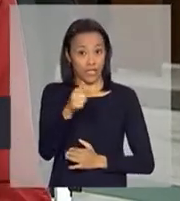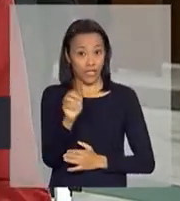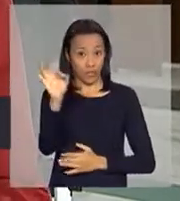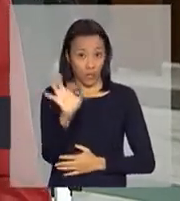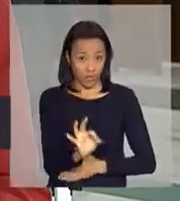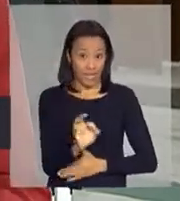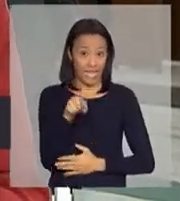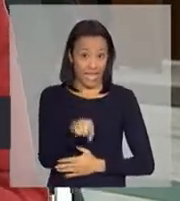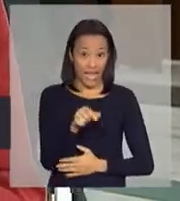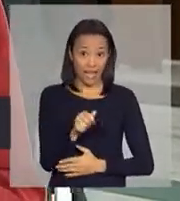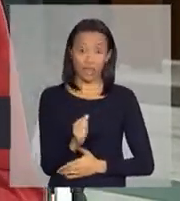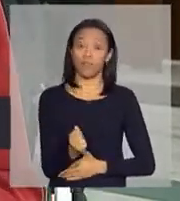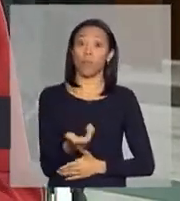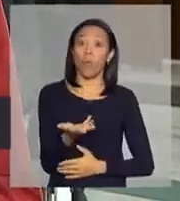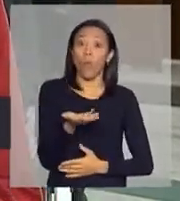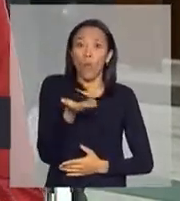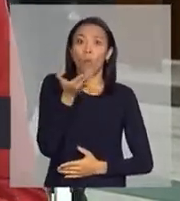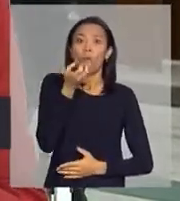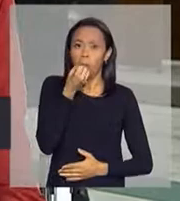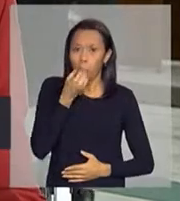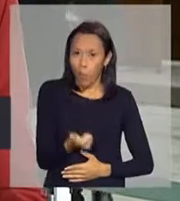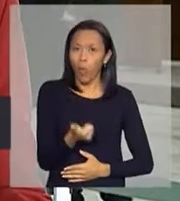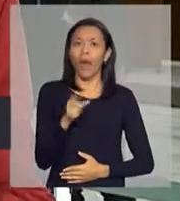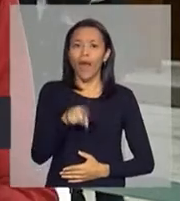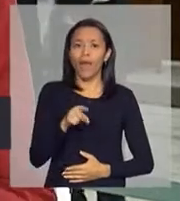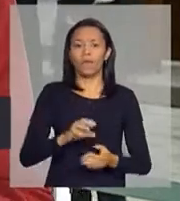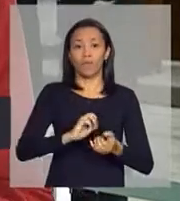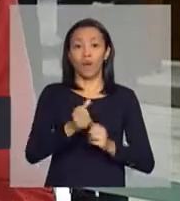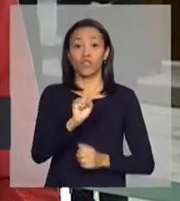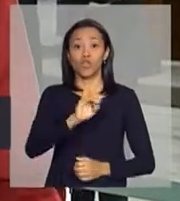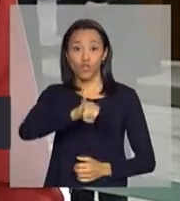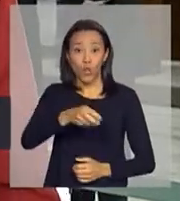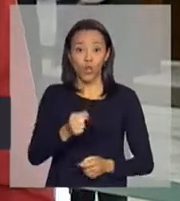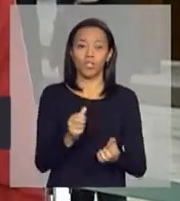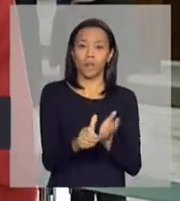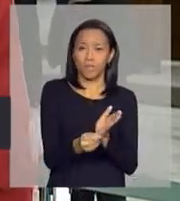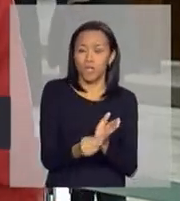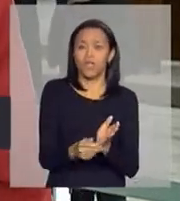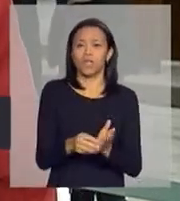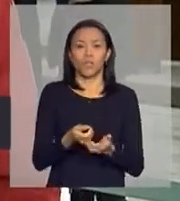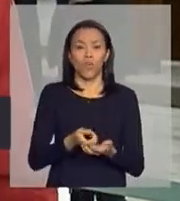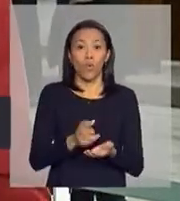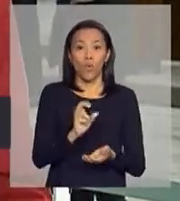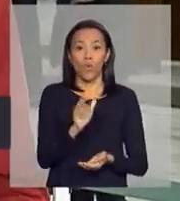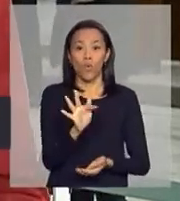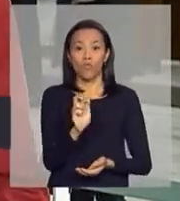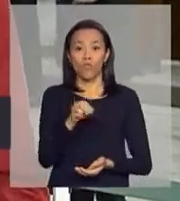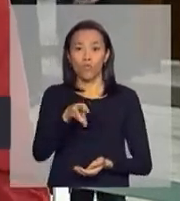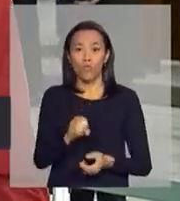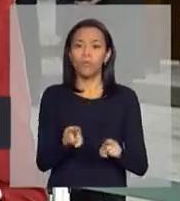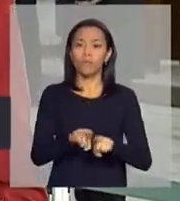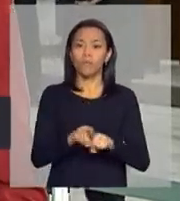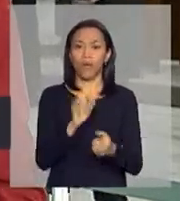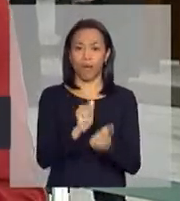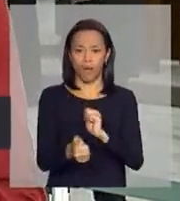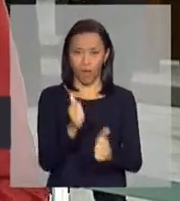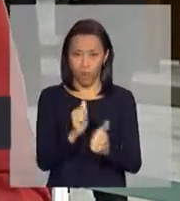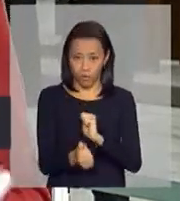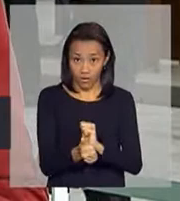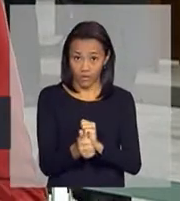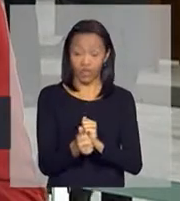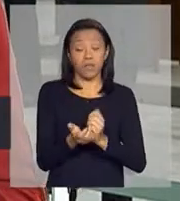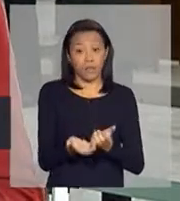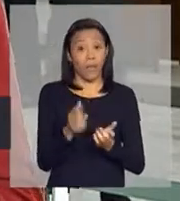taxa de bom desempenho se deve a soja, milho, fumo e arroz. Bom, nesse plano